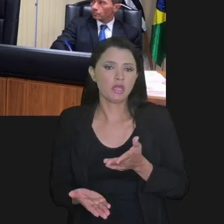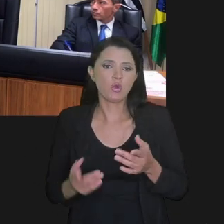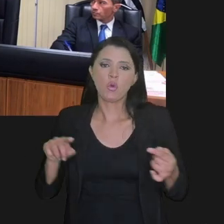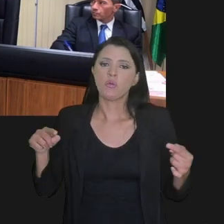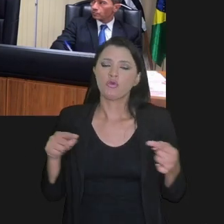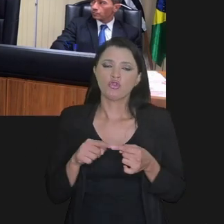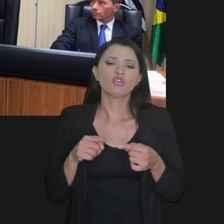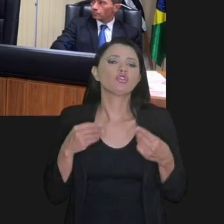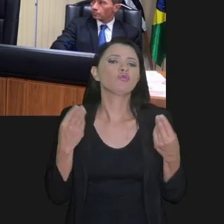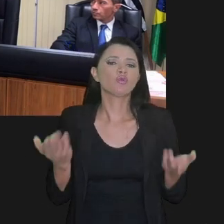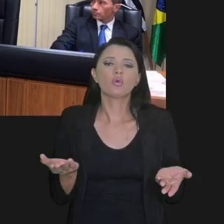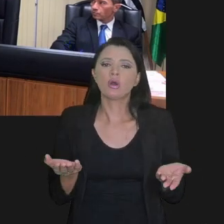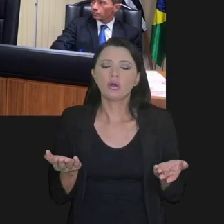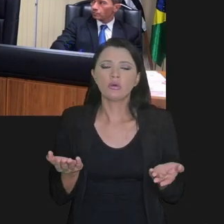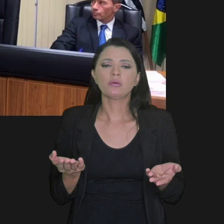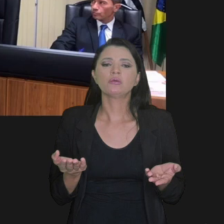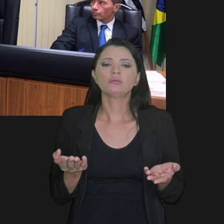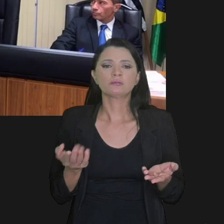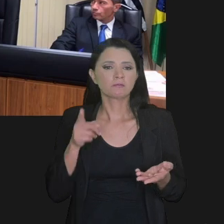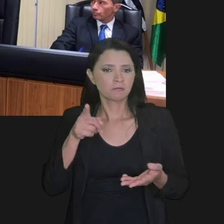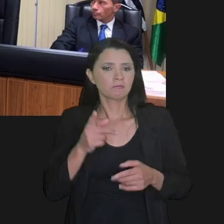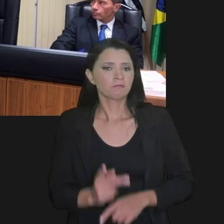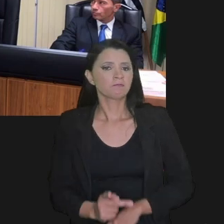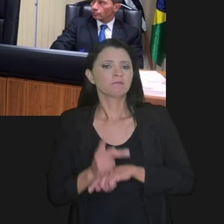está prescrito, qualquer que seja o motivo,